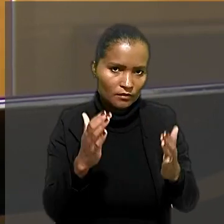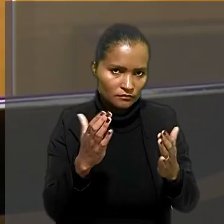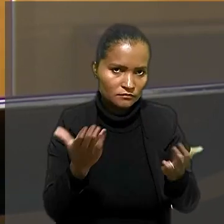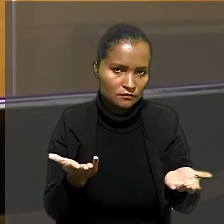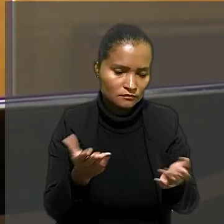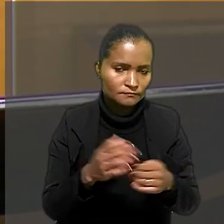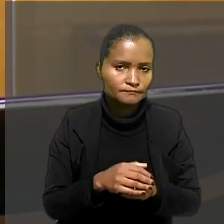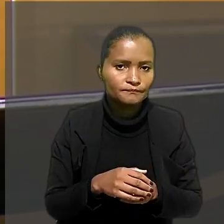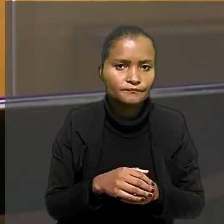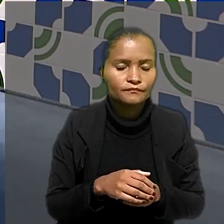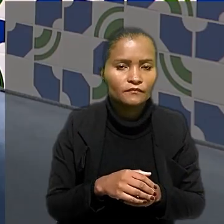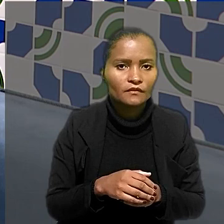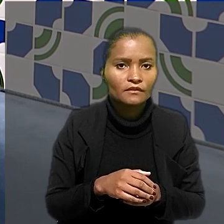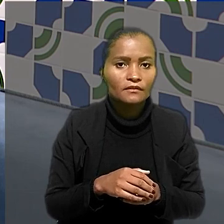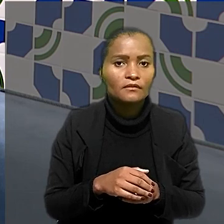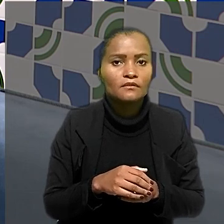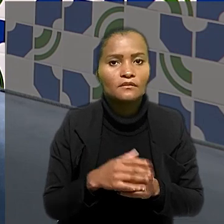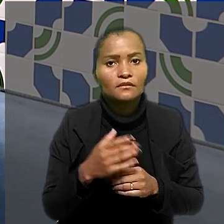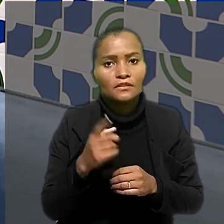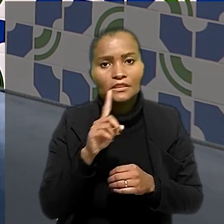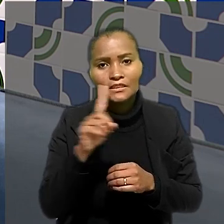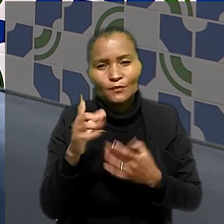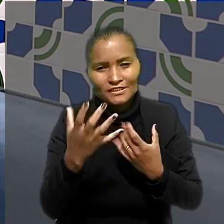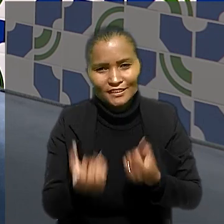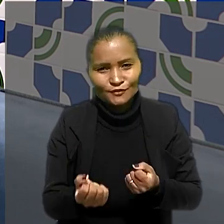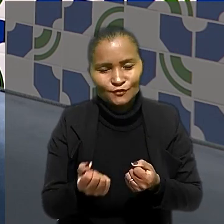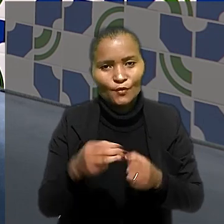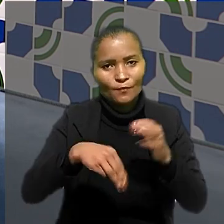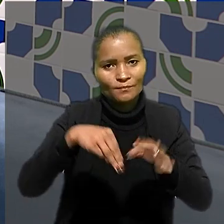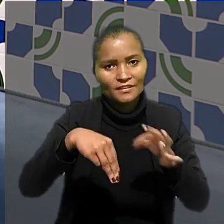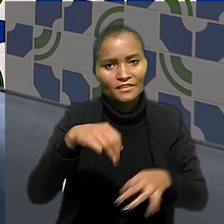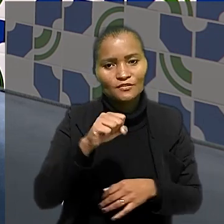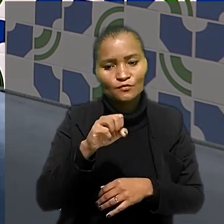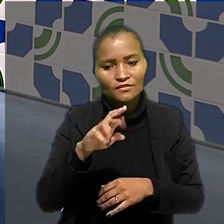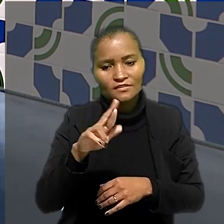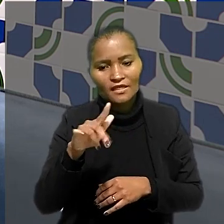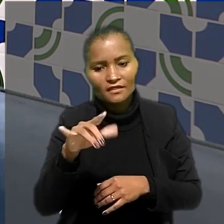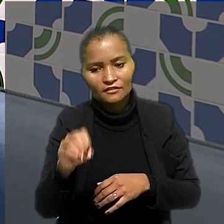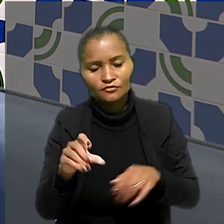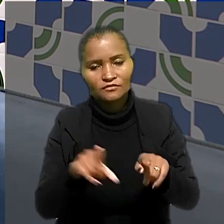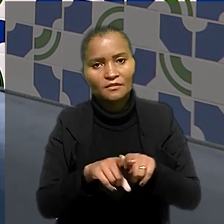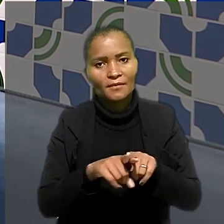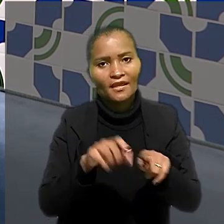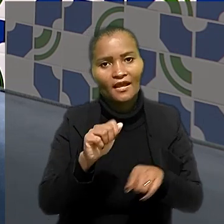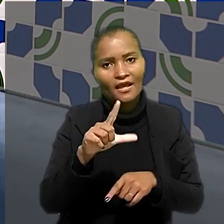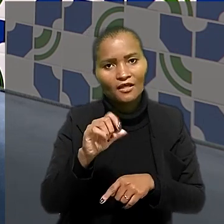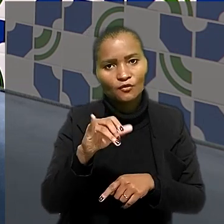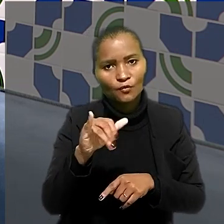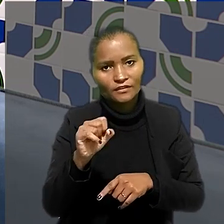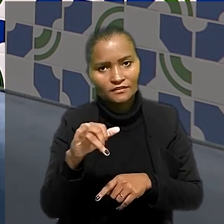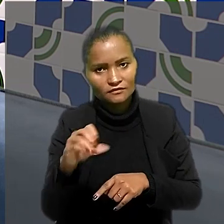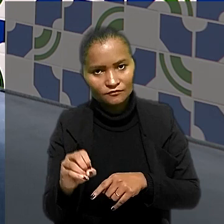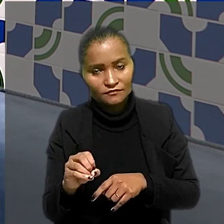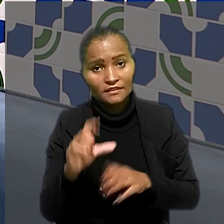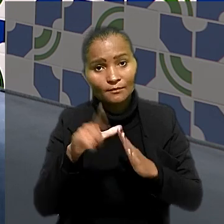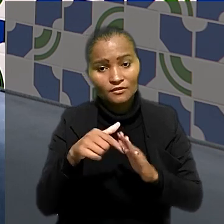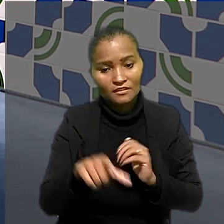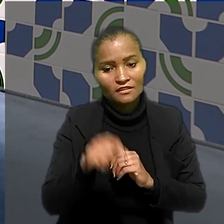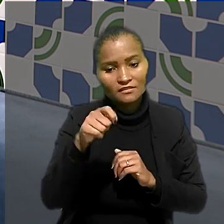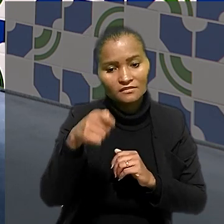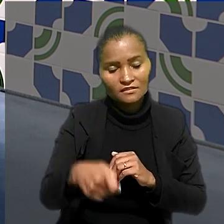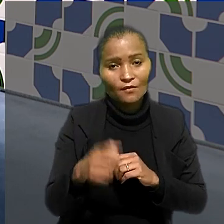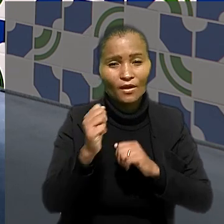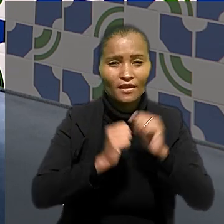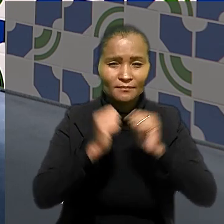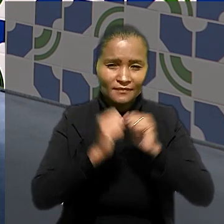sequer a decisão do Supremo Tribunal Federal. Ficaram vencidos os ministros Sérgio Martins e Aloysio Correa da Veiga. Após a decisão,